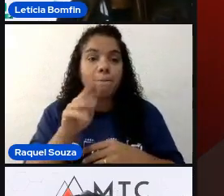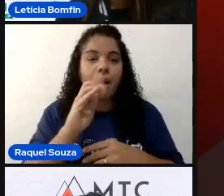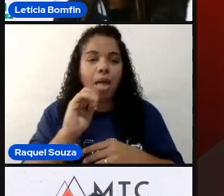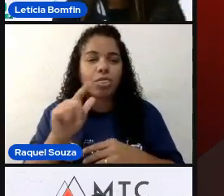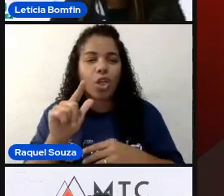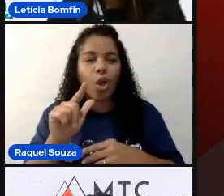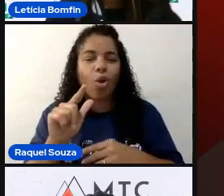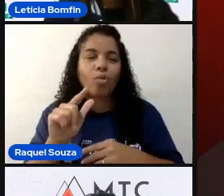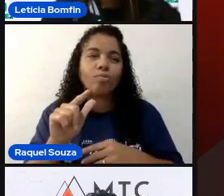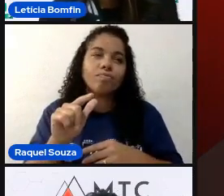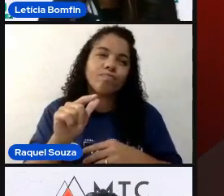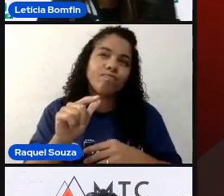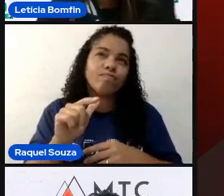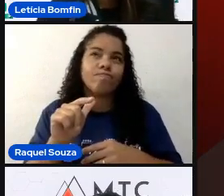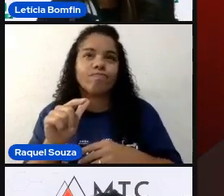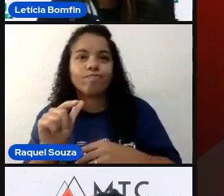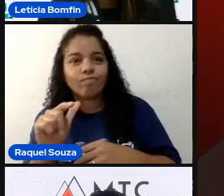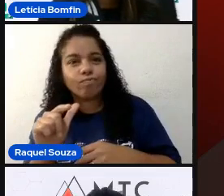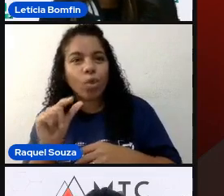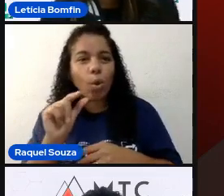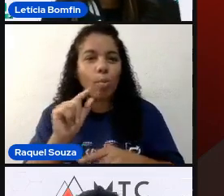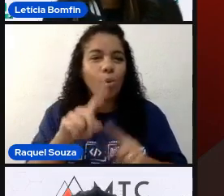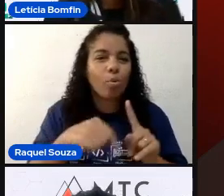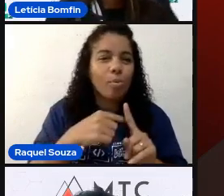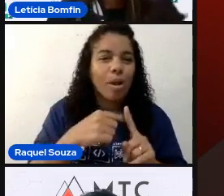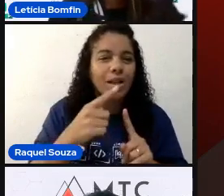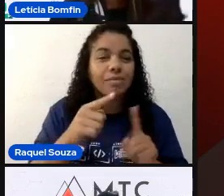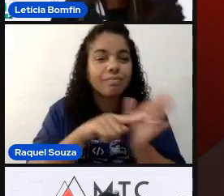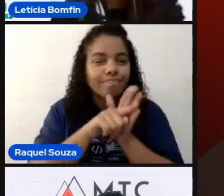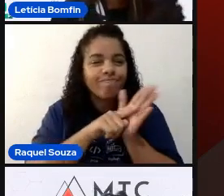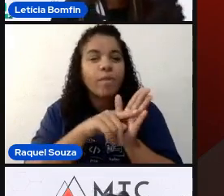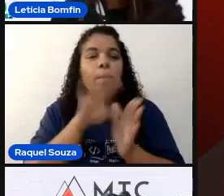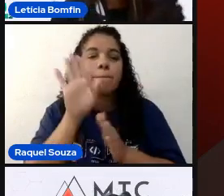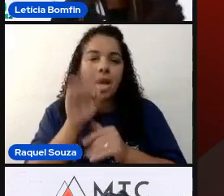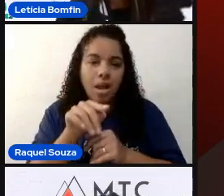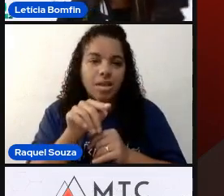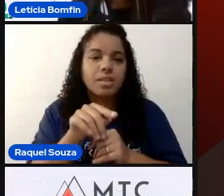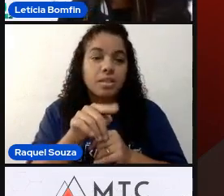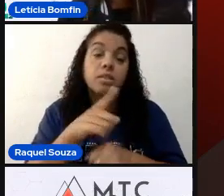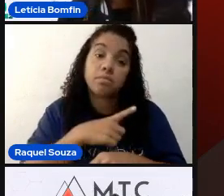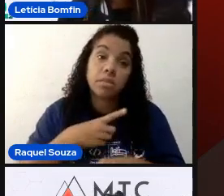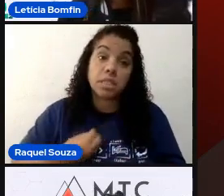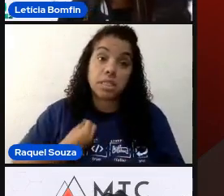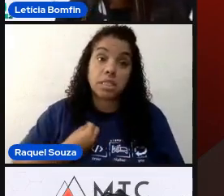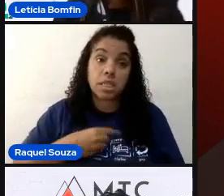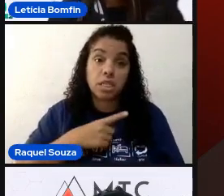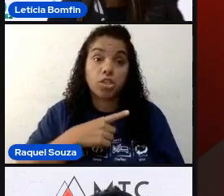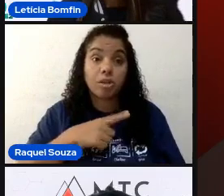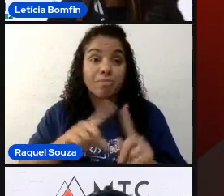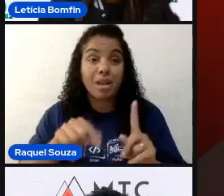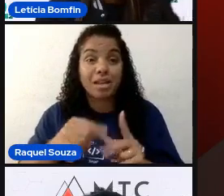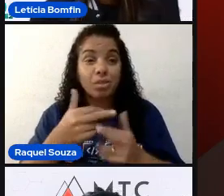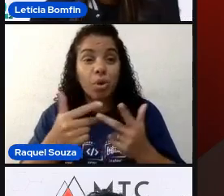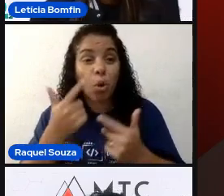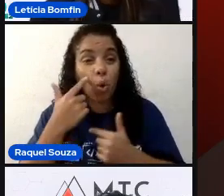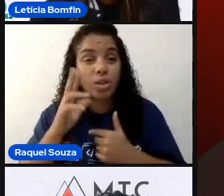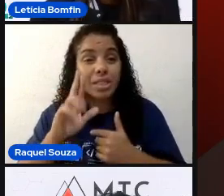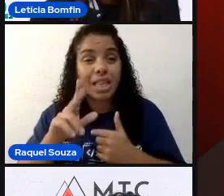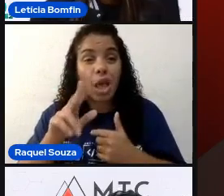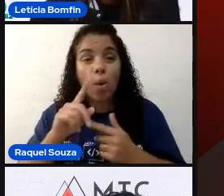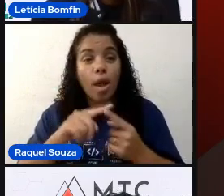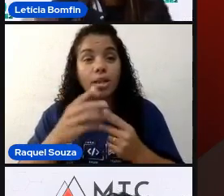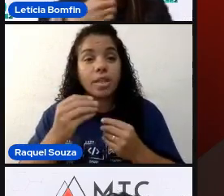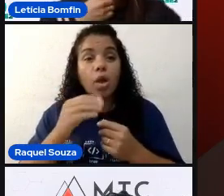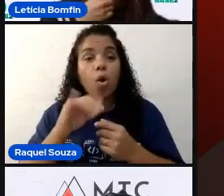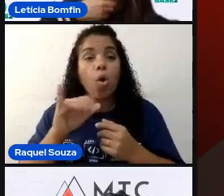mais, assim, você vai ter que pesquisar um pouco mais. Ela existe, mas é uma coisa, assim, que não é tão óbvia quanto